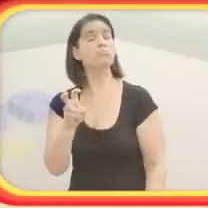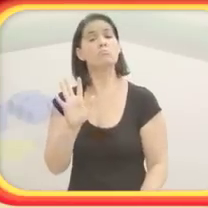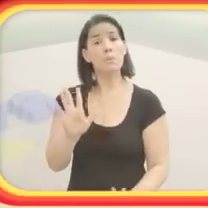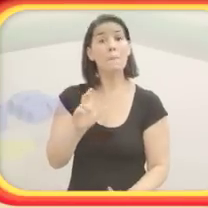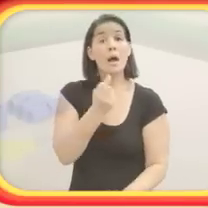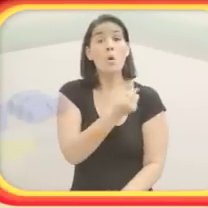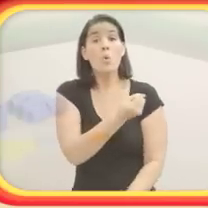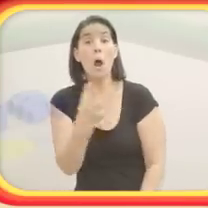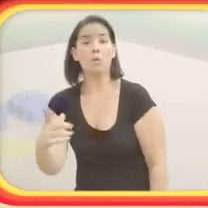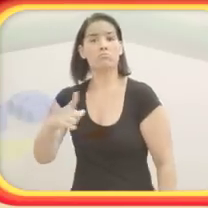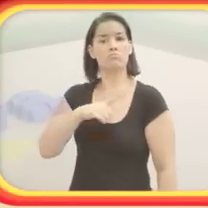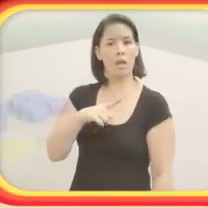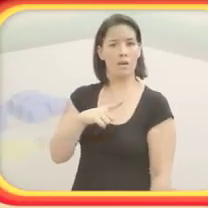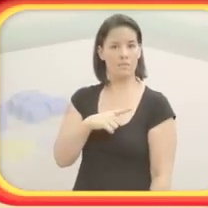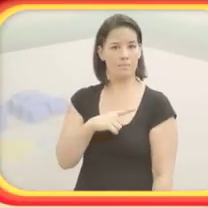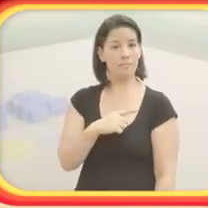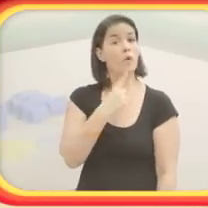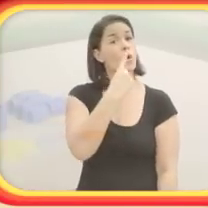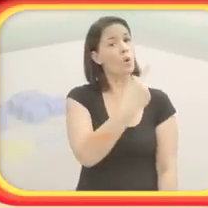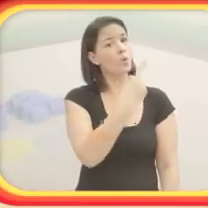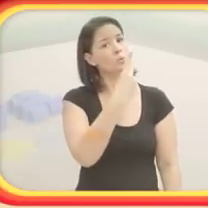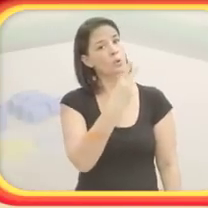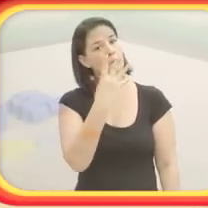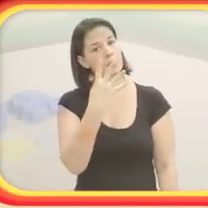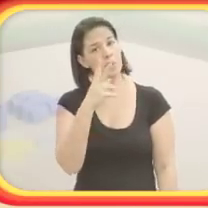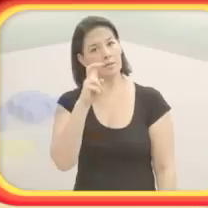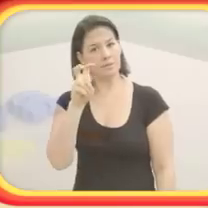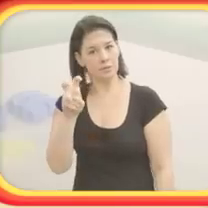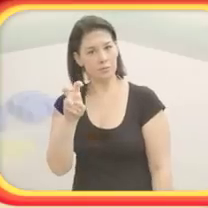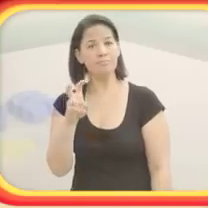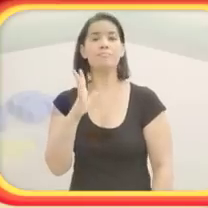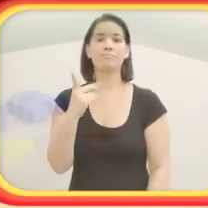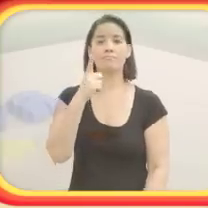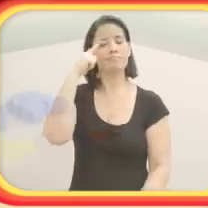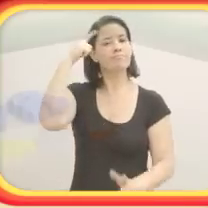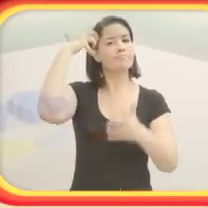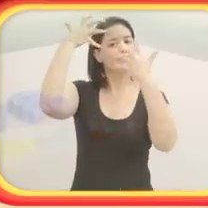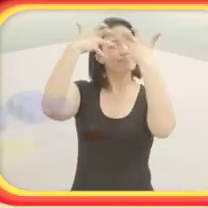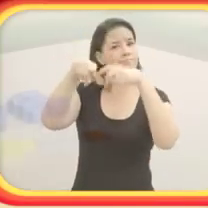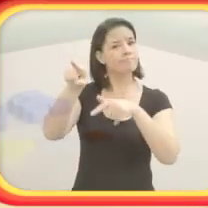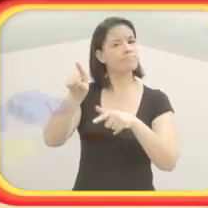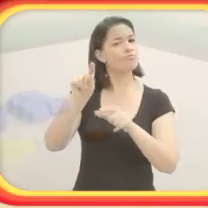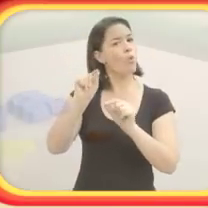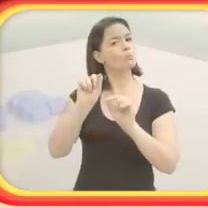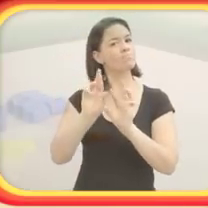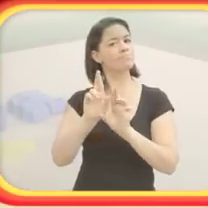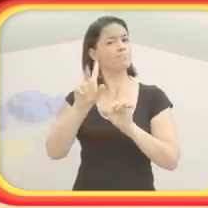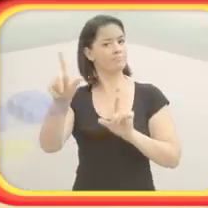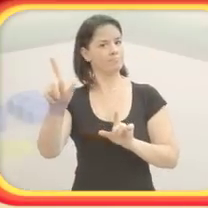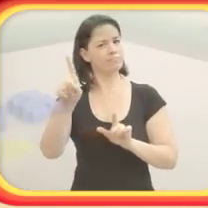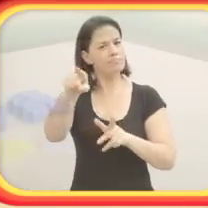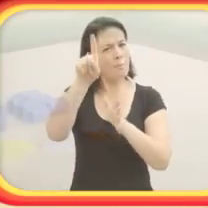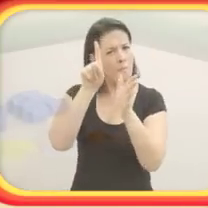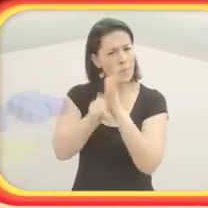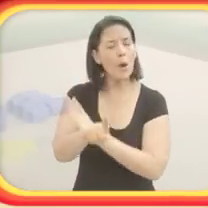Então, o que está passando pela cabeça dela é que, quando você pergunta quantos tem, ela tem que repetir o procedimento da contagem.